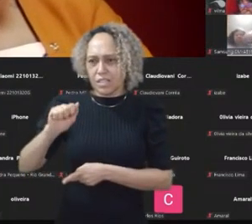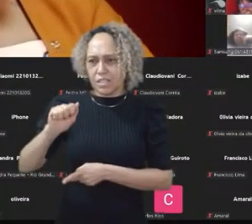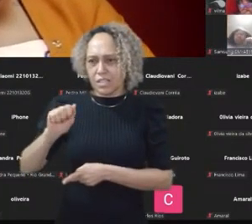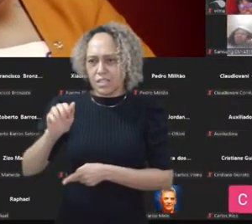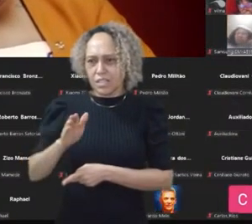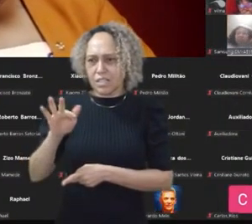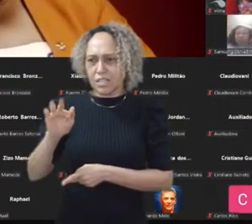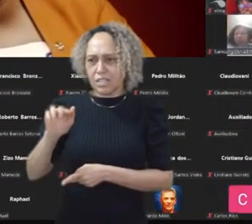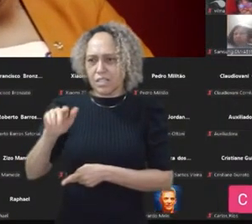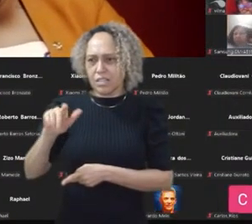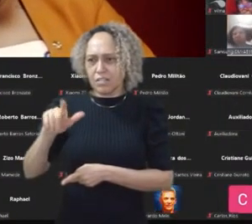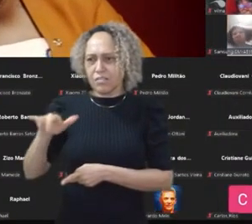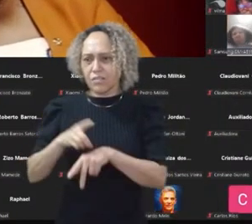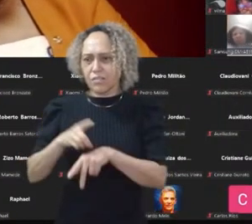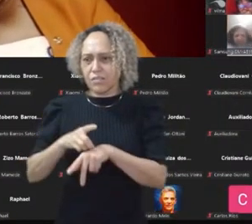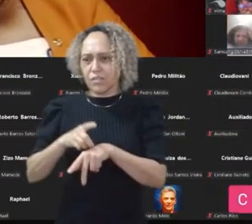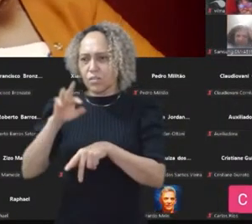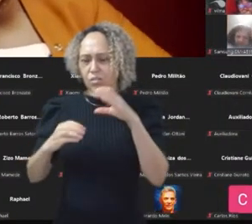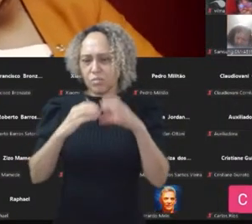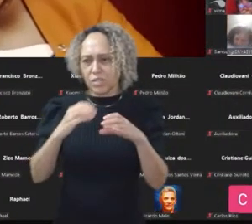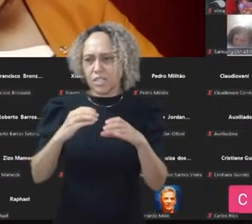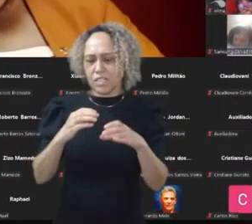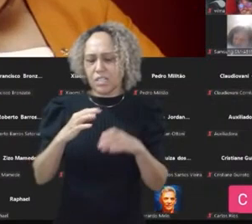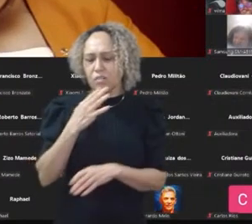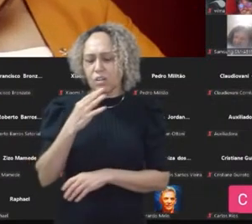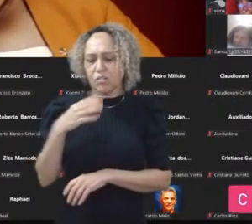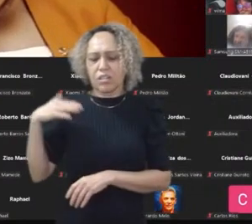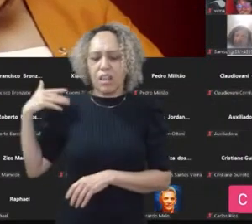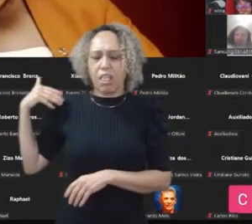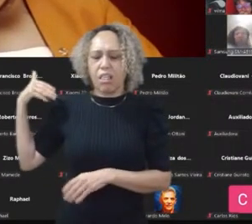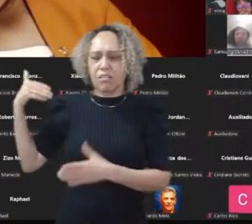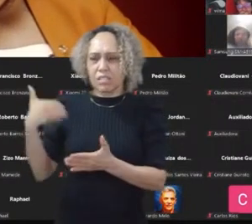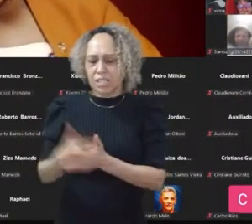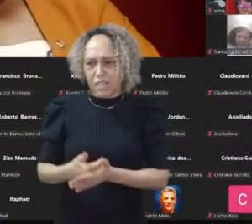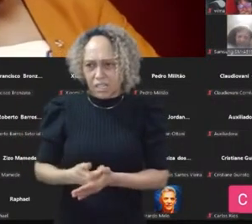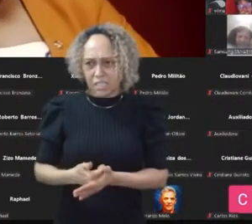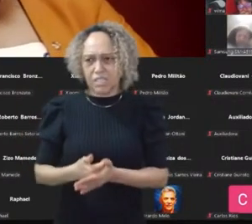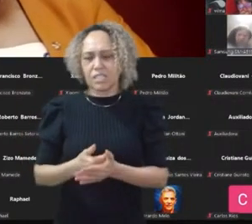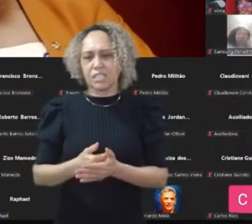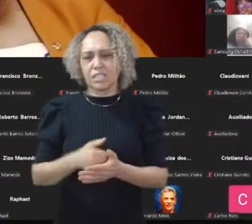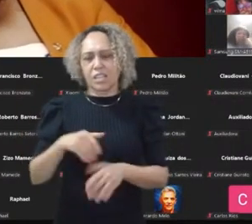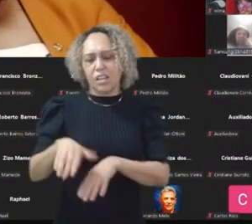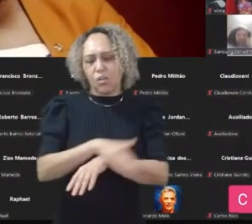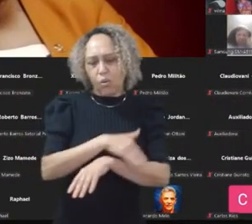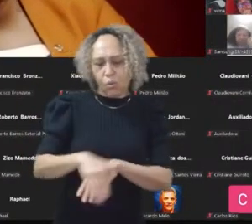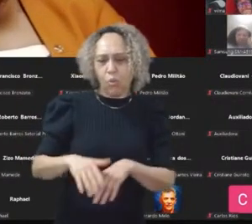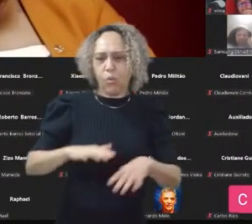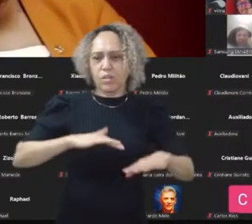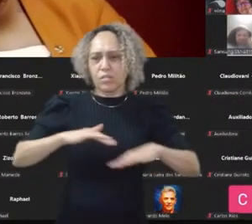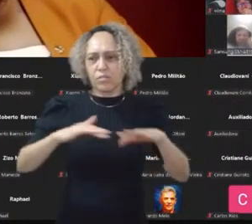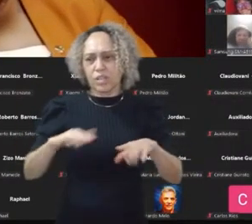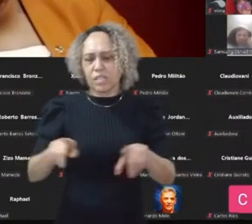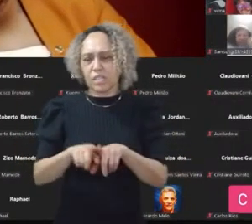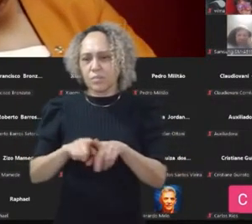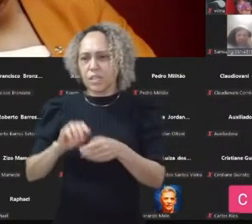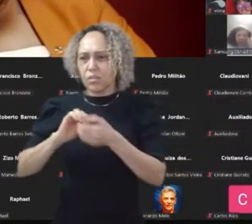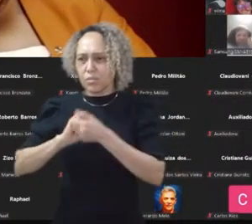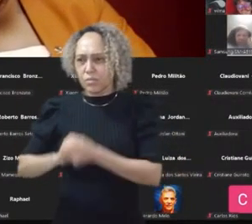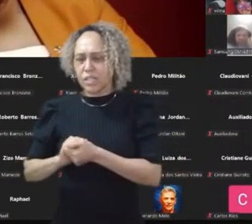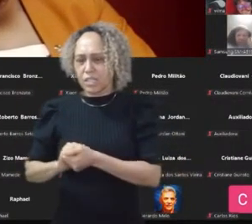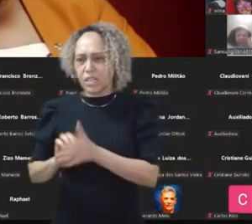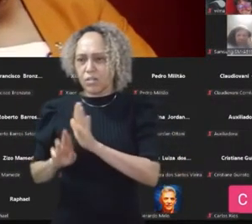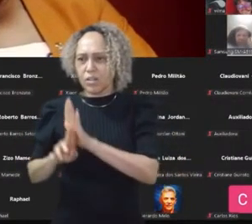conheço de longas datas, das lutas, dos movimentos. Quero cumprimentar toda a Perseu Abramo, na pessoa do nosso presidente